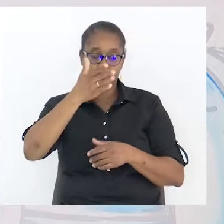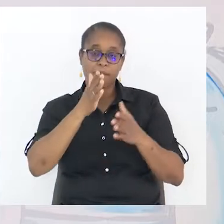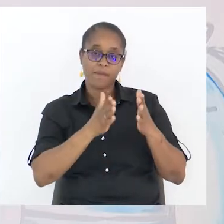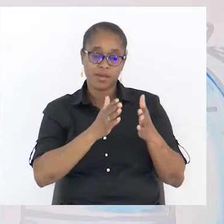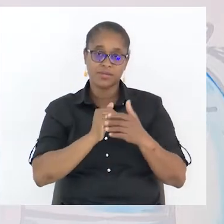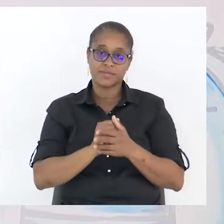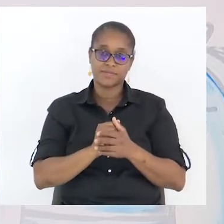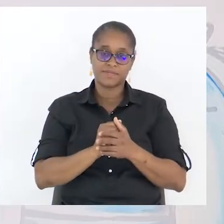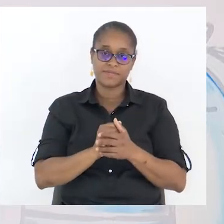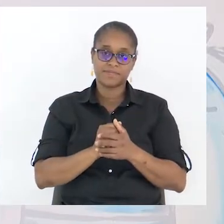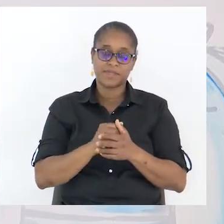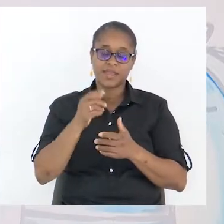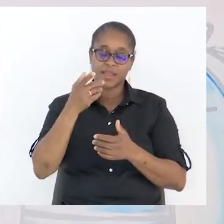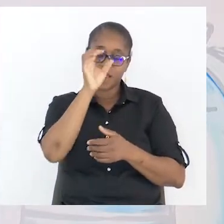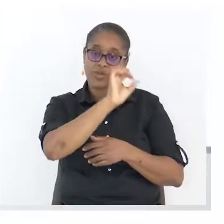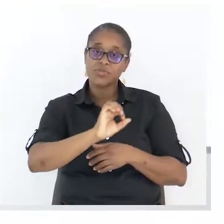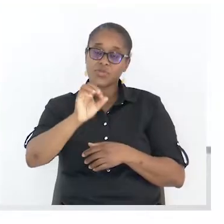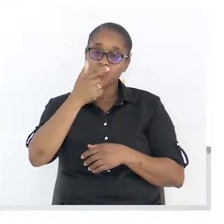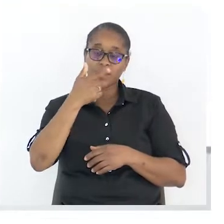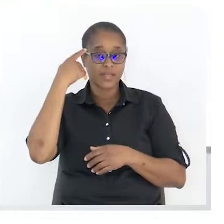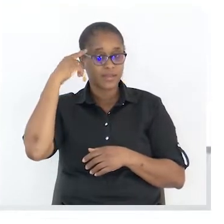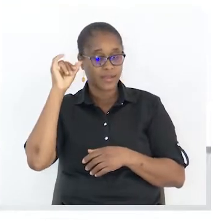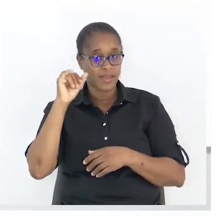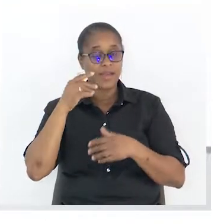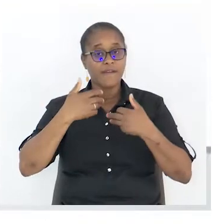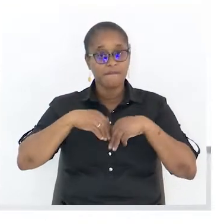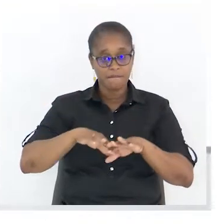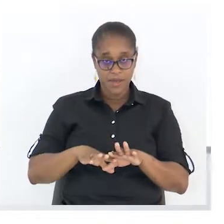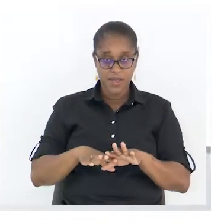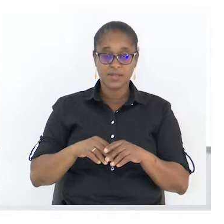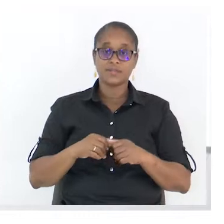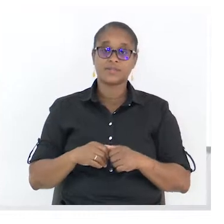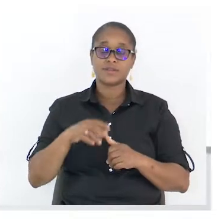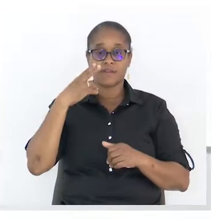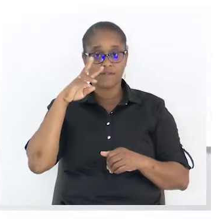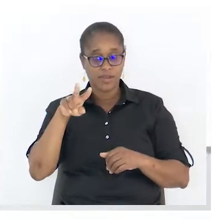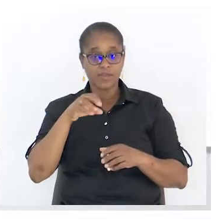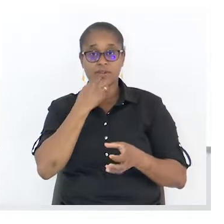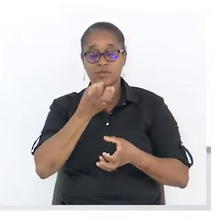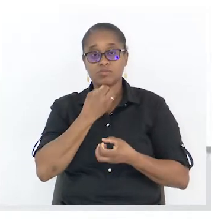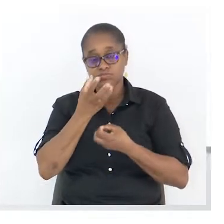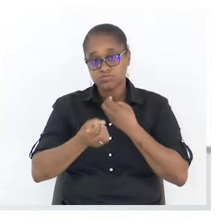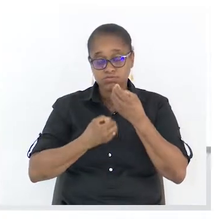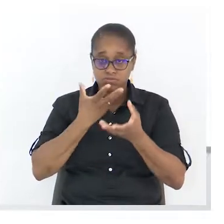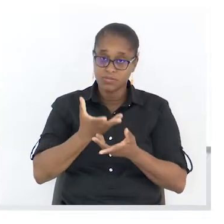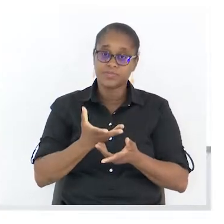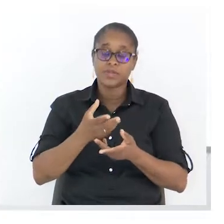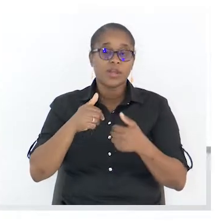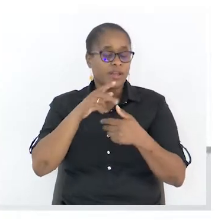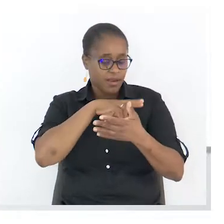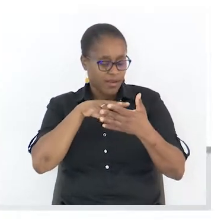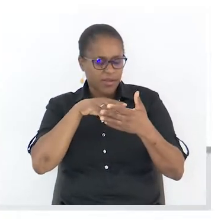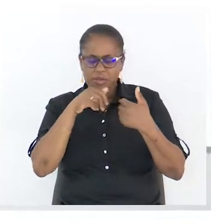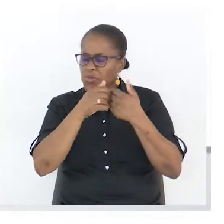repare que vai argumentando. Nem todos os homens têm na sociedade a função de